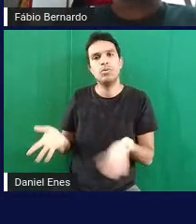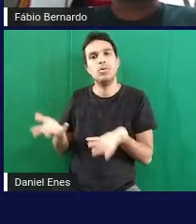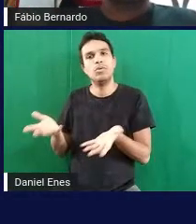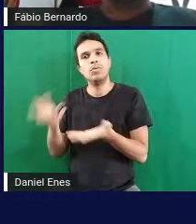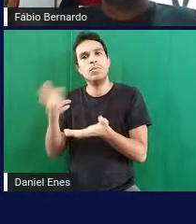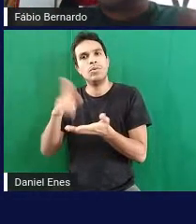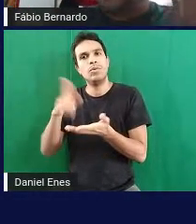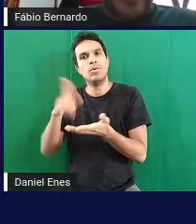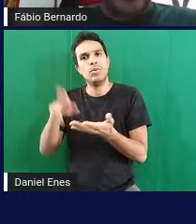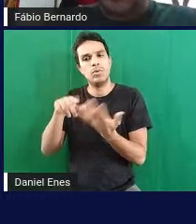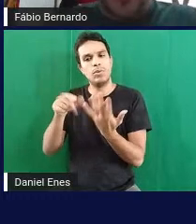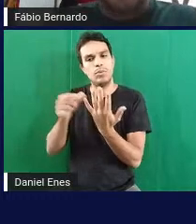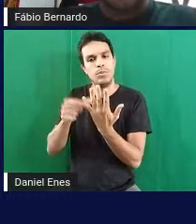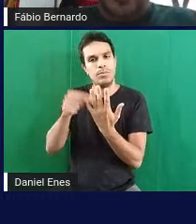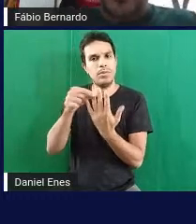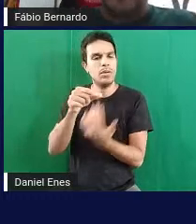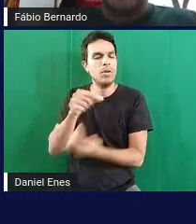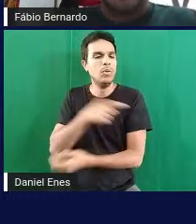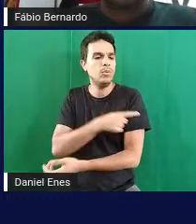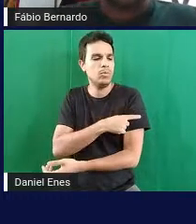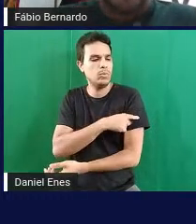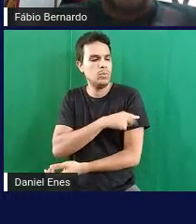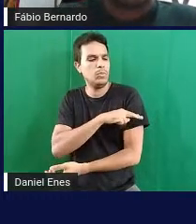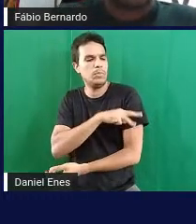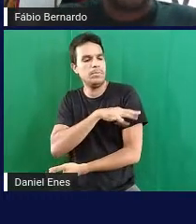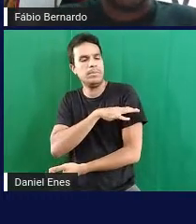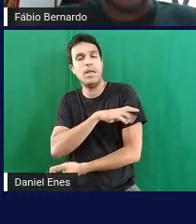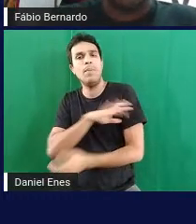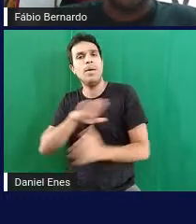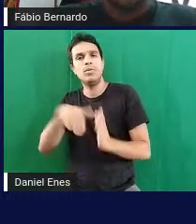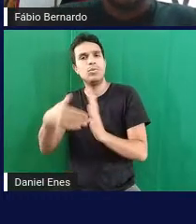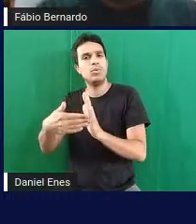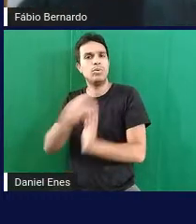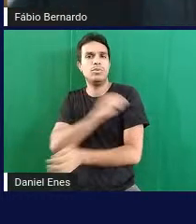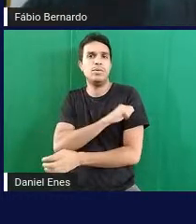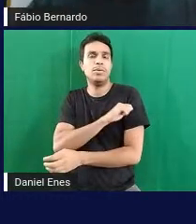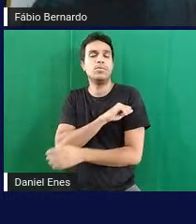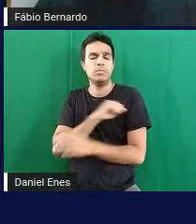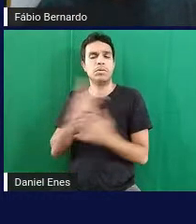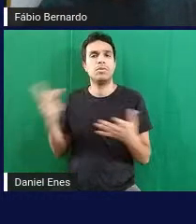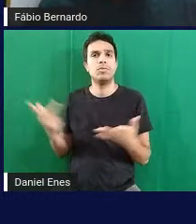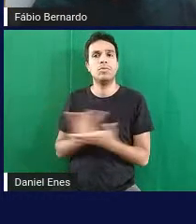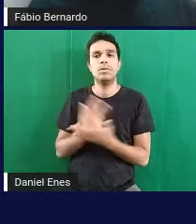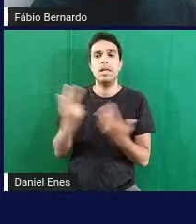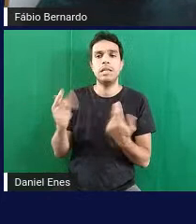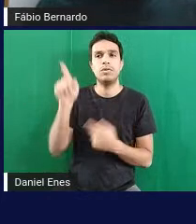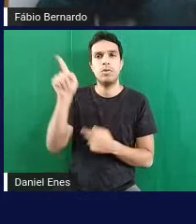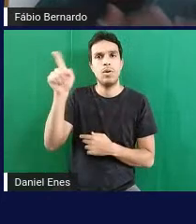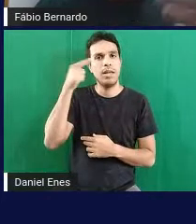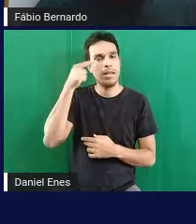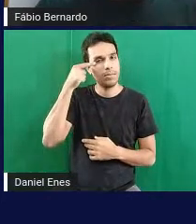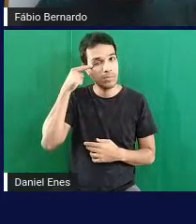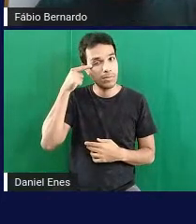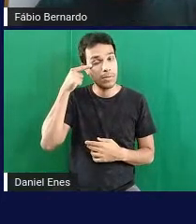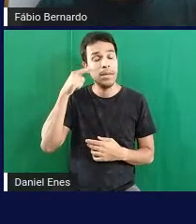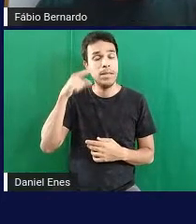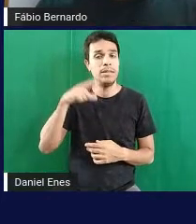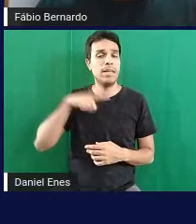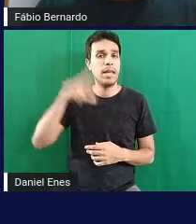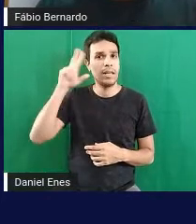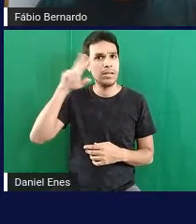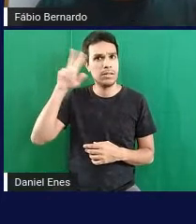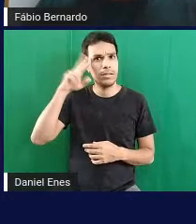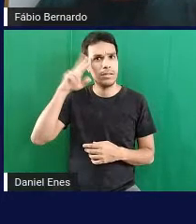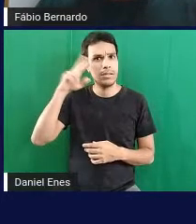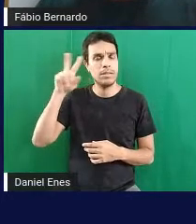primeiros anos no IBC para todos os alunos assim como acontece também no Japão né a gente tem relatos de que o soroban é